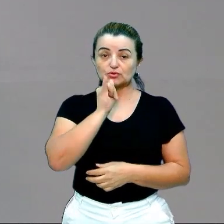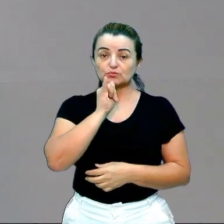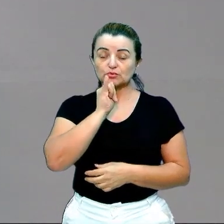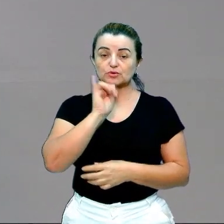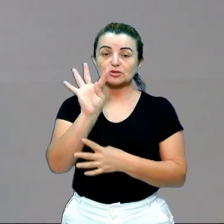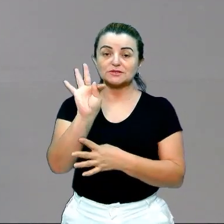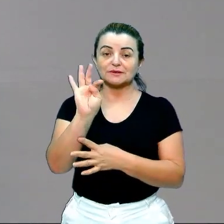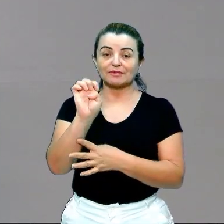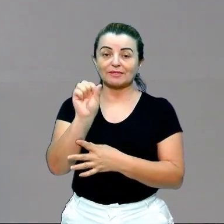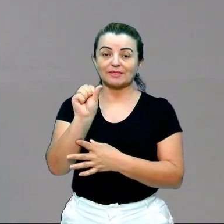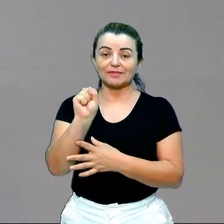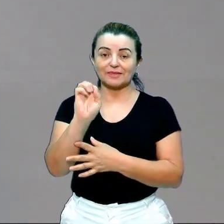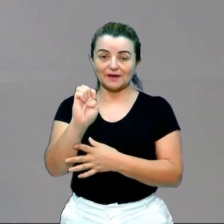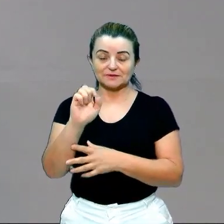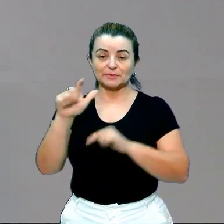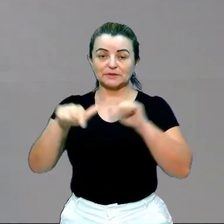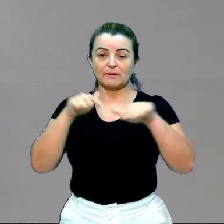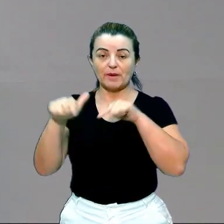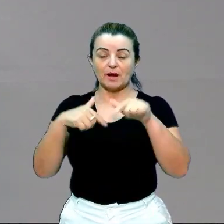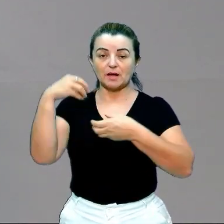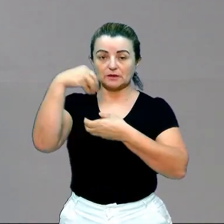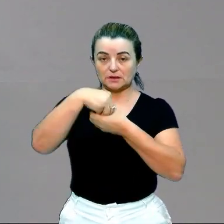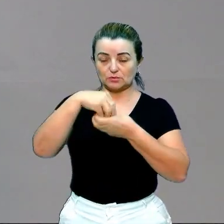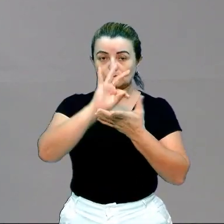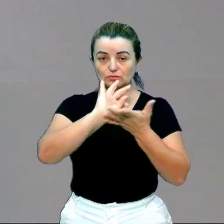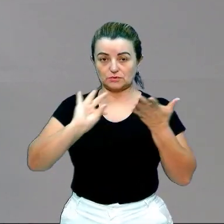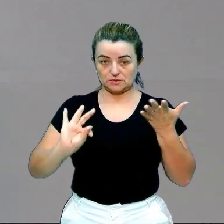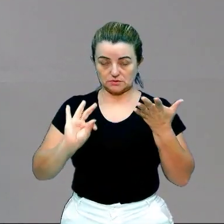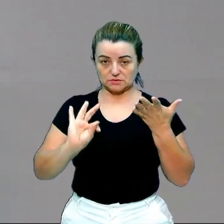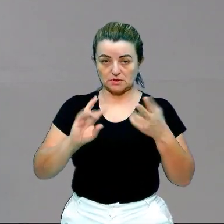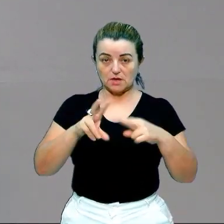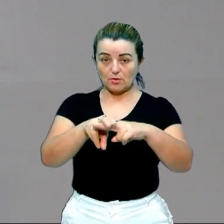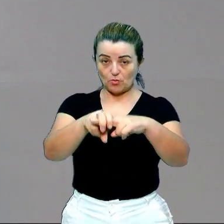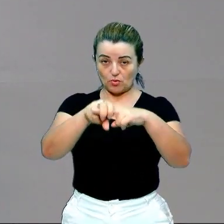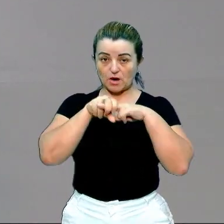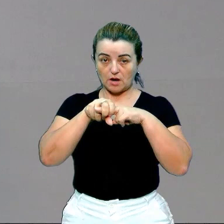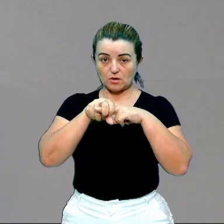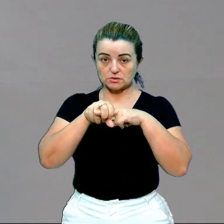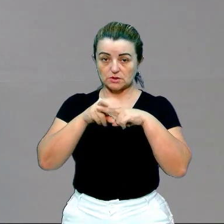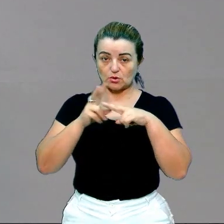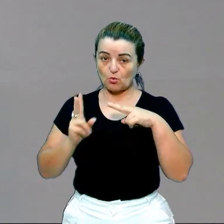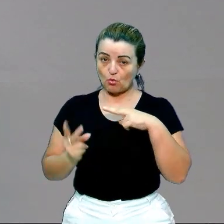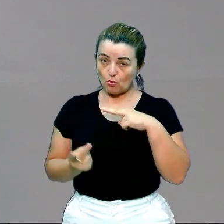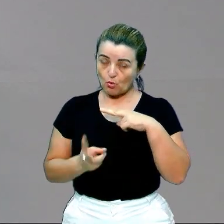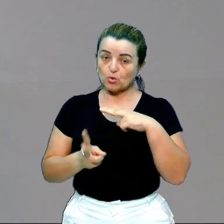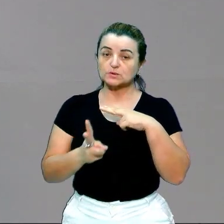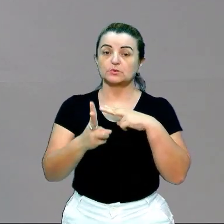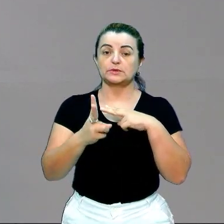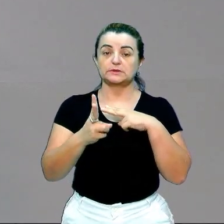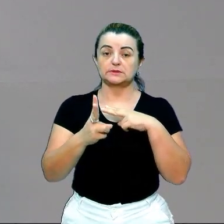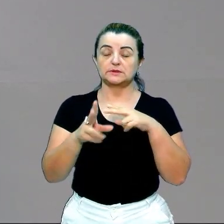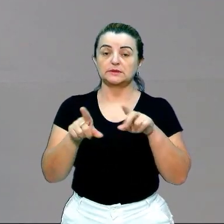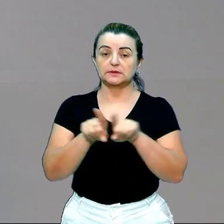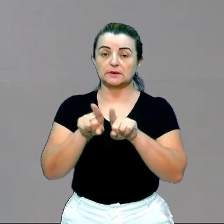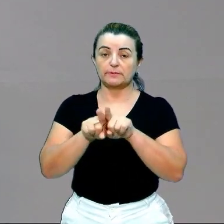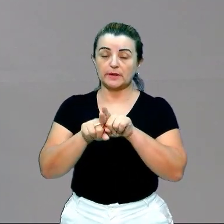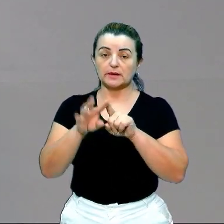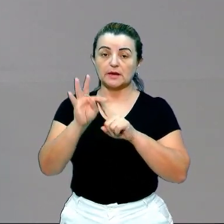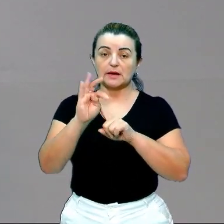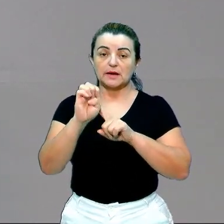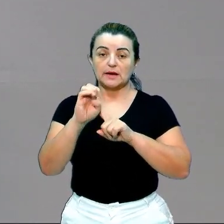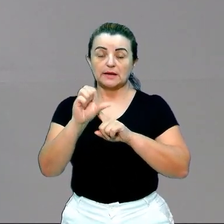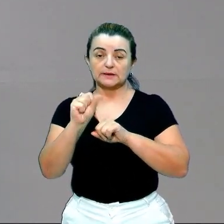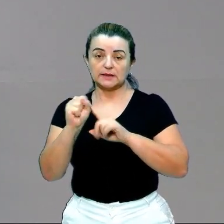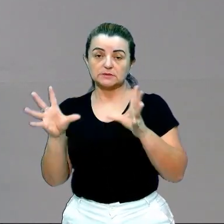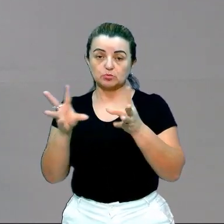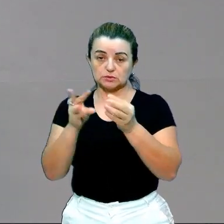vocês trabalharem dentro do texto. Existe a tese por causa e consequência e existe a tese por síntese. A tese por causa